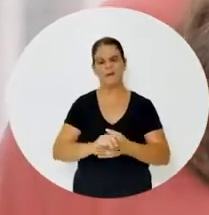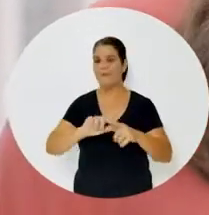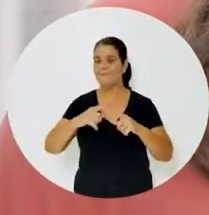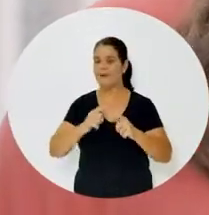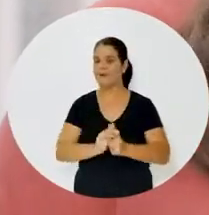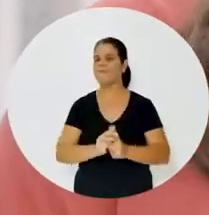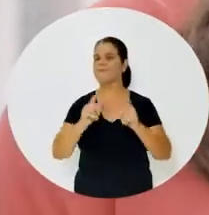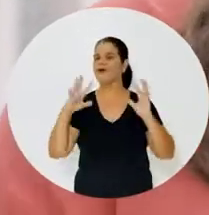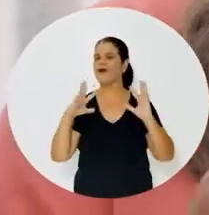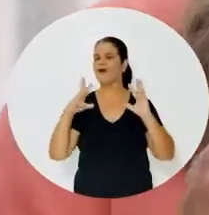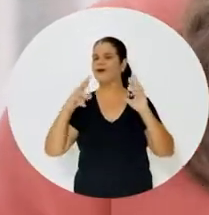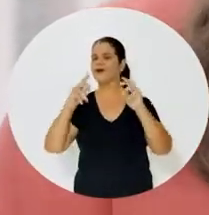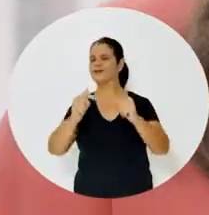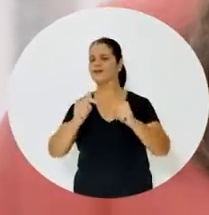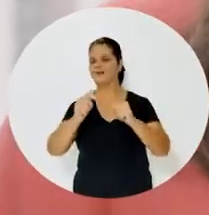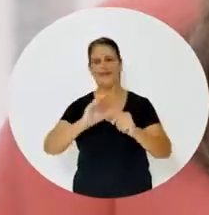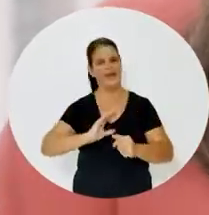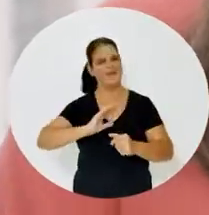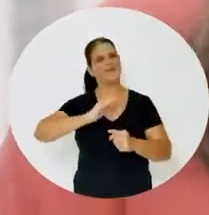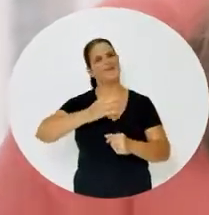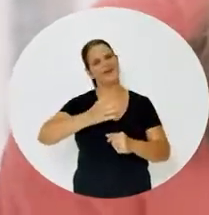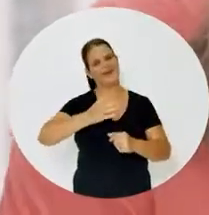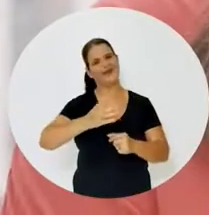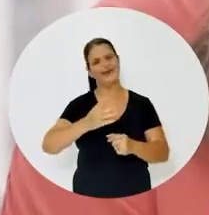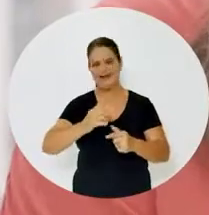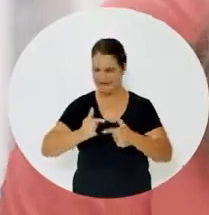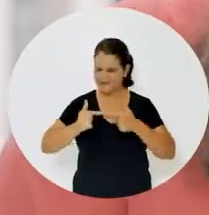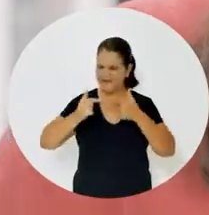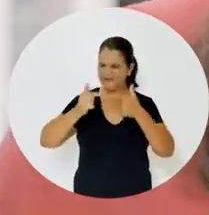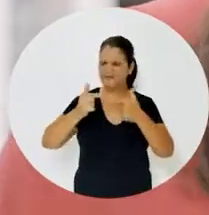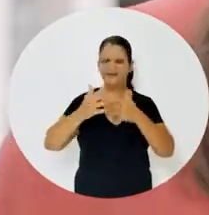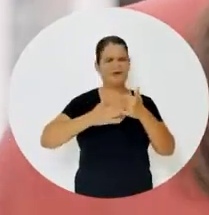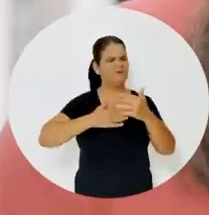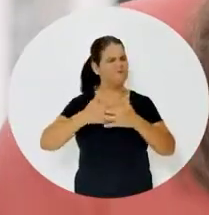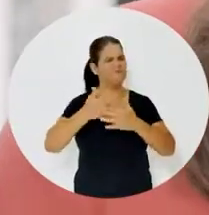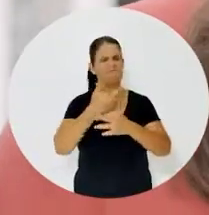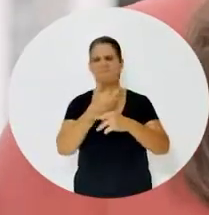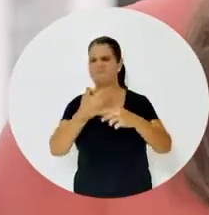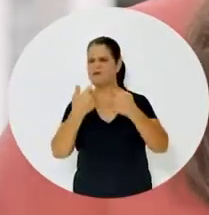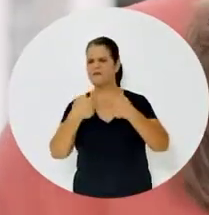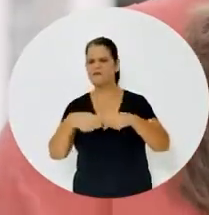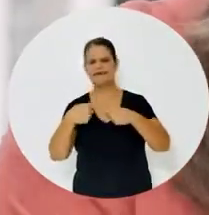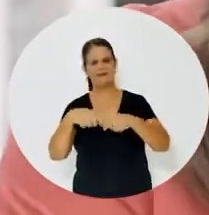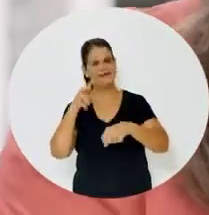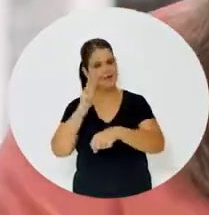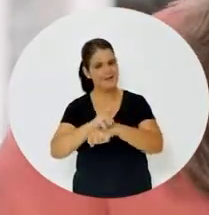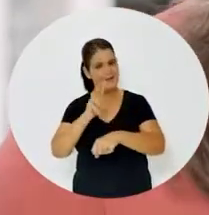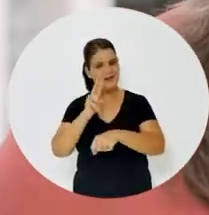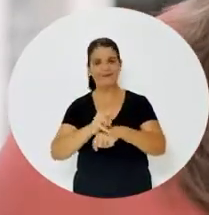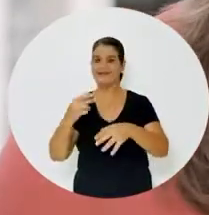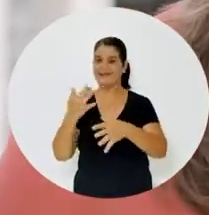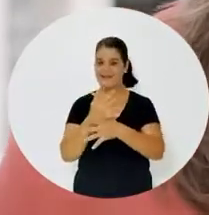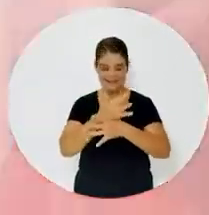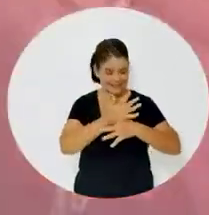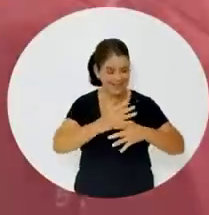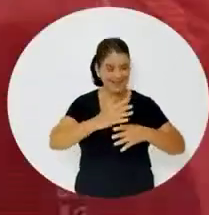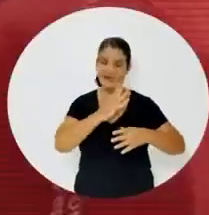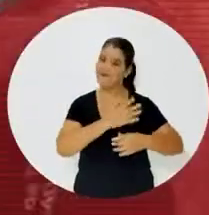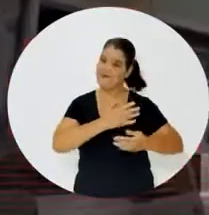do que tudo isso, é minha coragem de enfrentar o que for preciso pra cuidar da cidade que tá no meu coração.